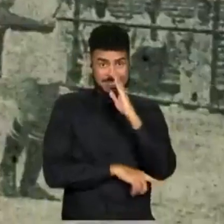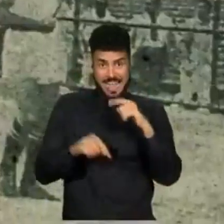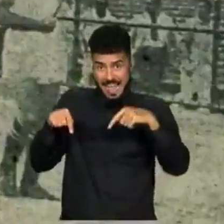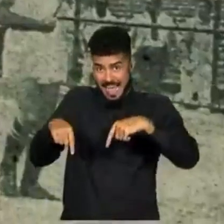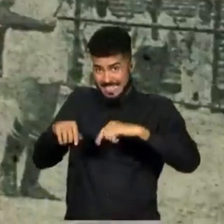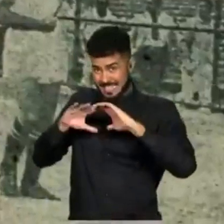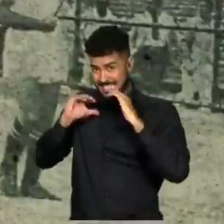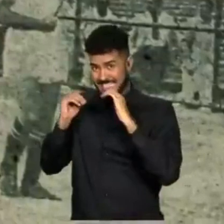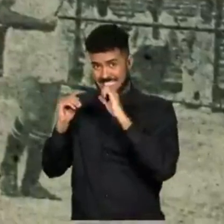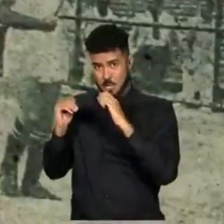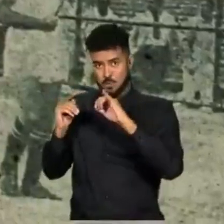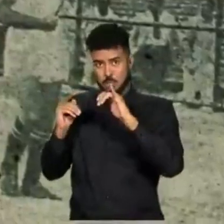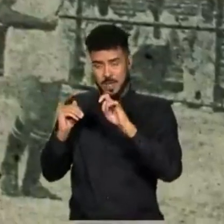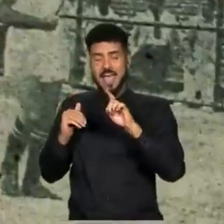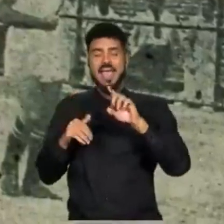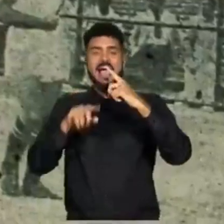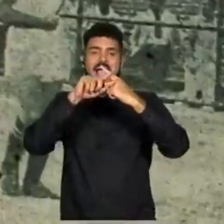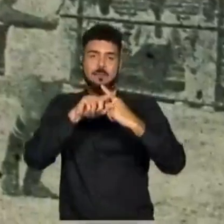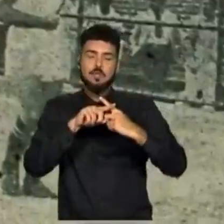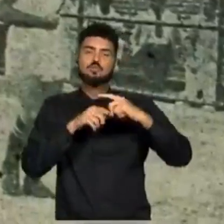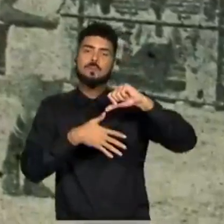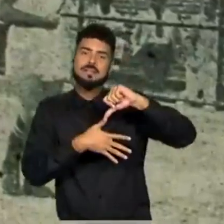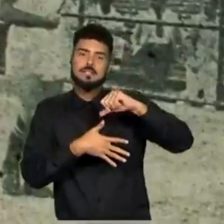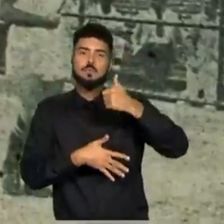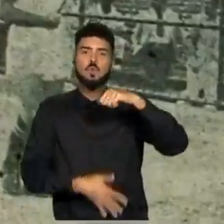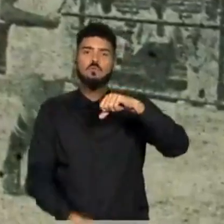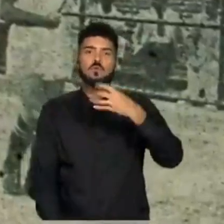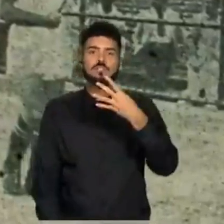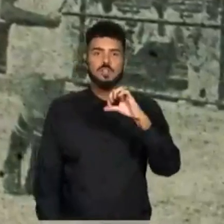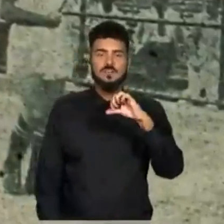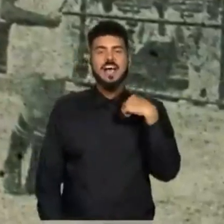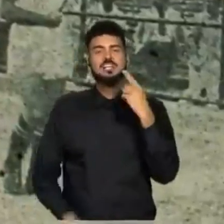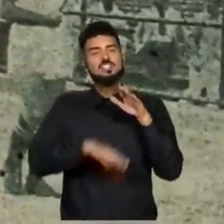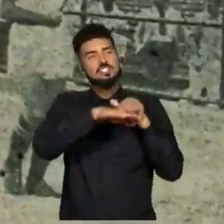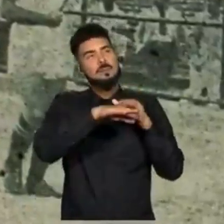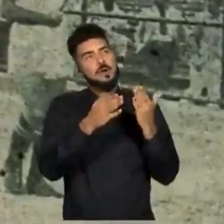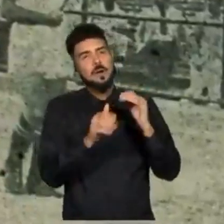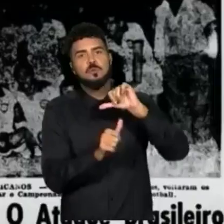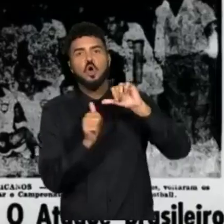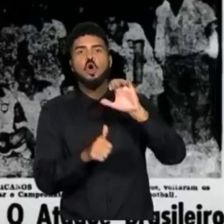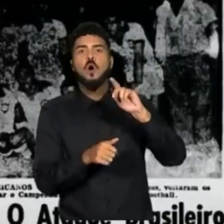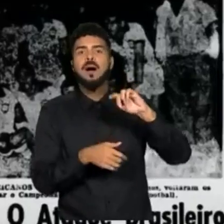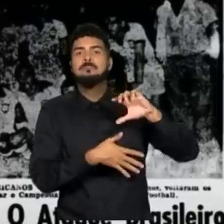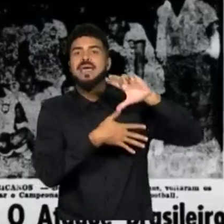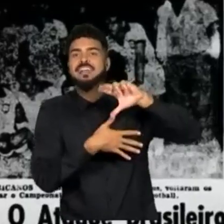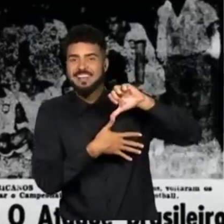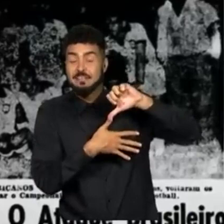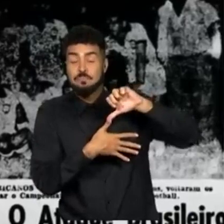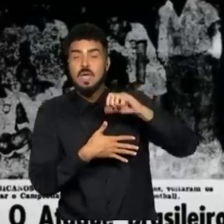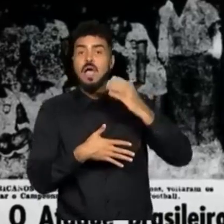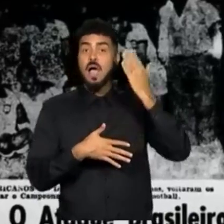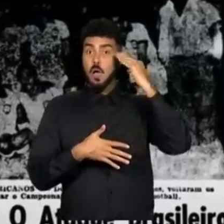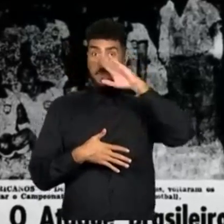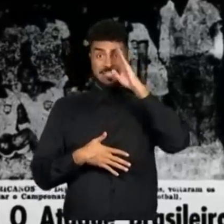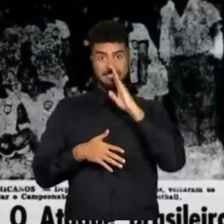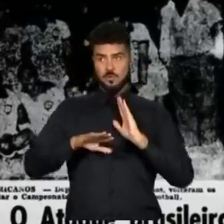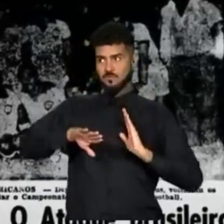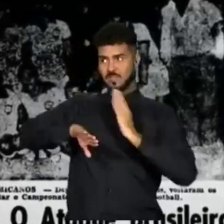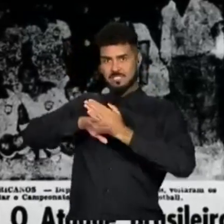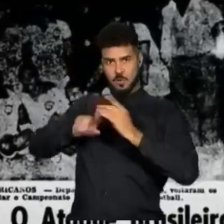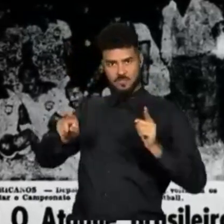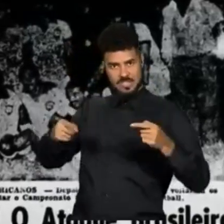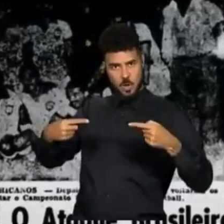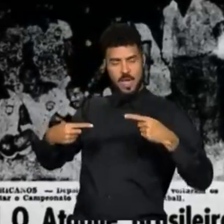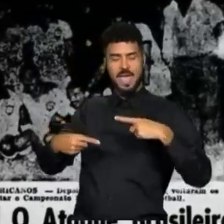nesse embrole aí com o Maracanã, sabe que isso daí é carta marcada, que o estádio do Maracanã, no final das contas vai ficar com o Fluminense e Flamengo,